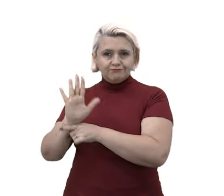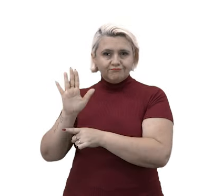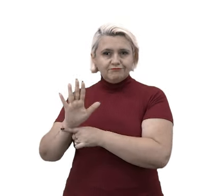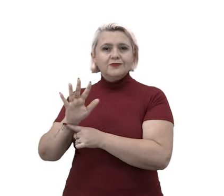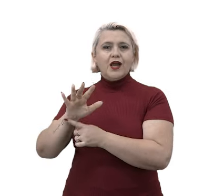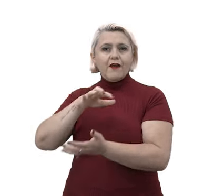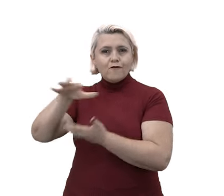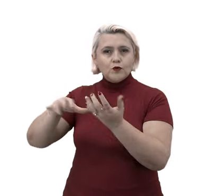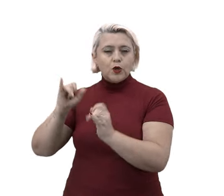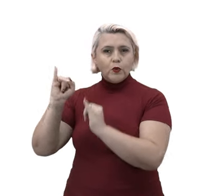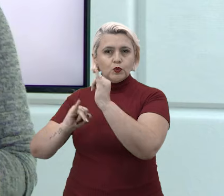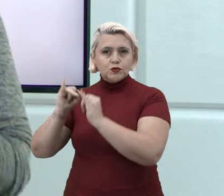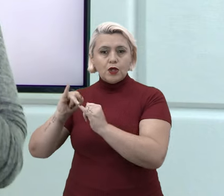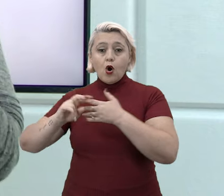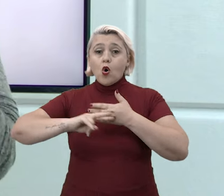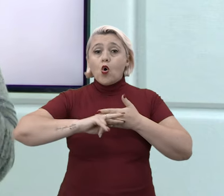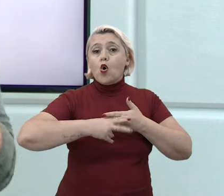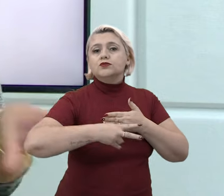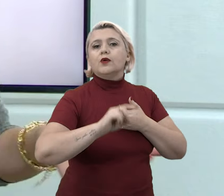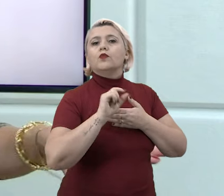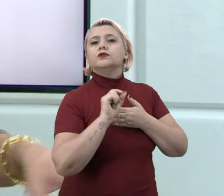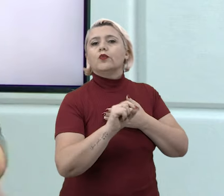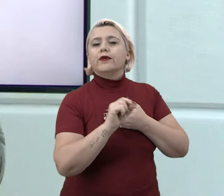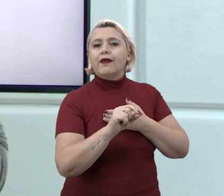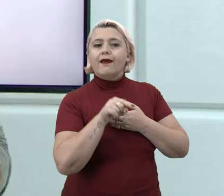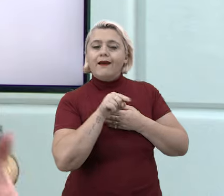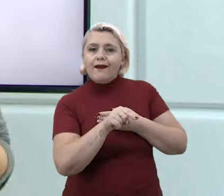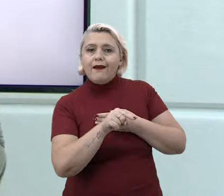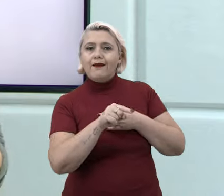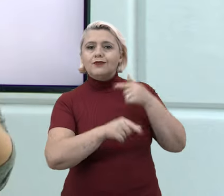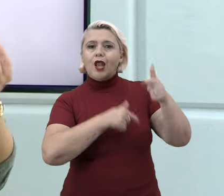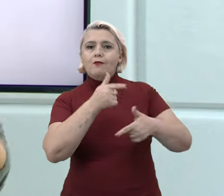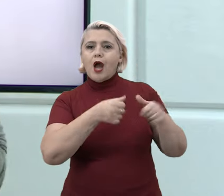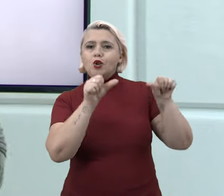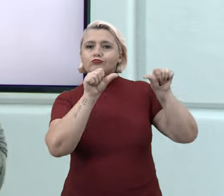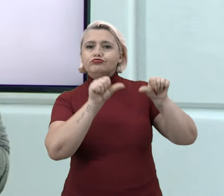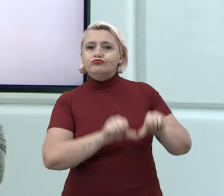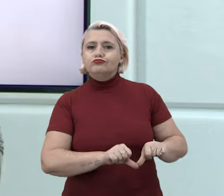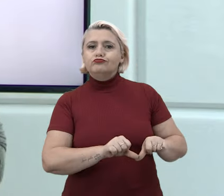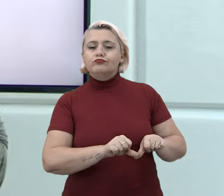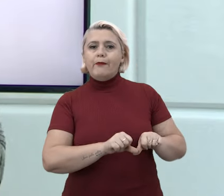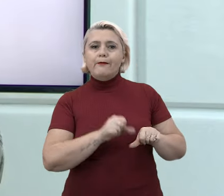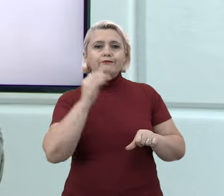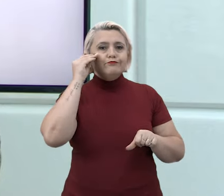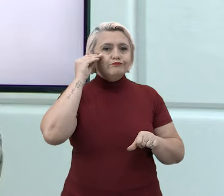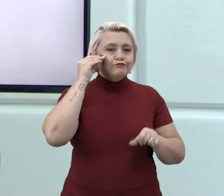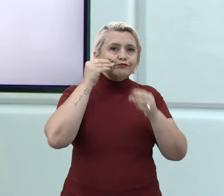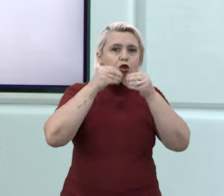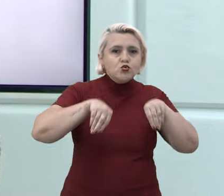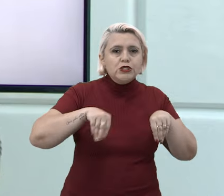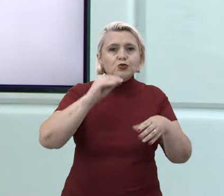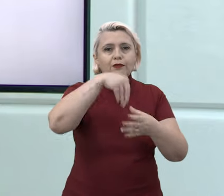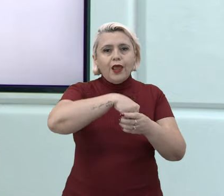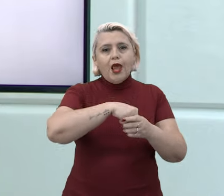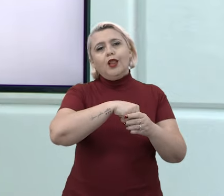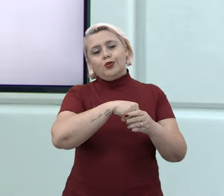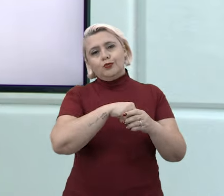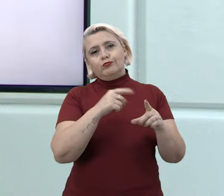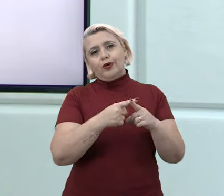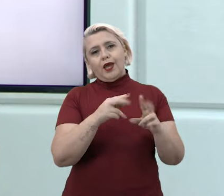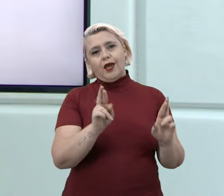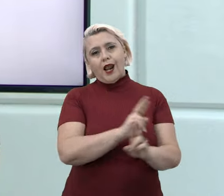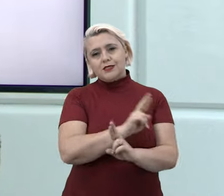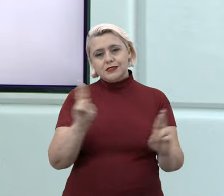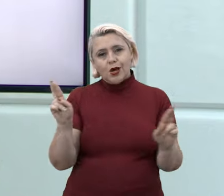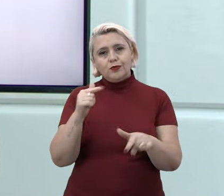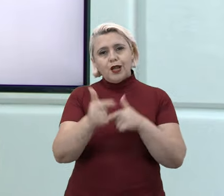E consequência? Ah, ficou muito mais complicado, né? Nas fábricas, a relação de trabalho